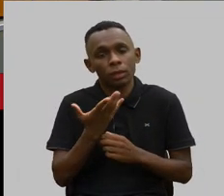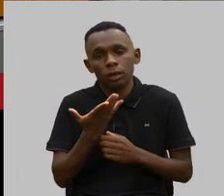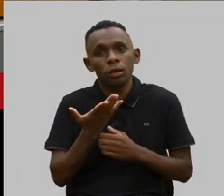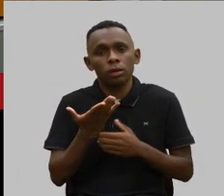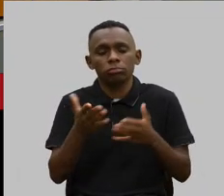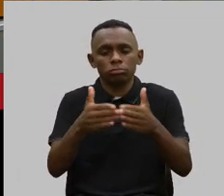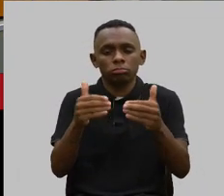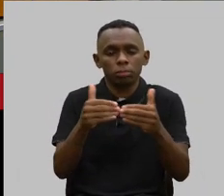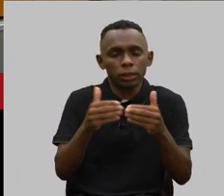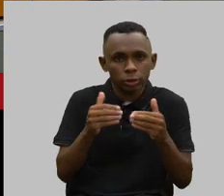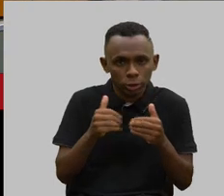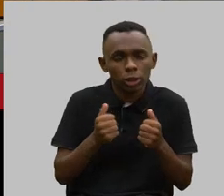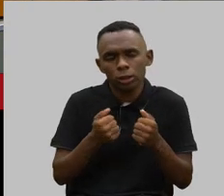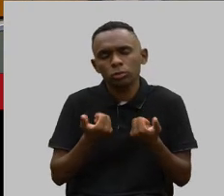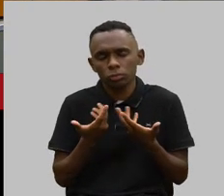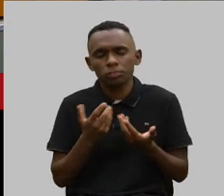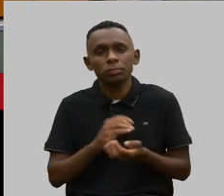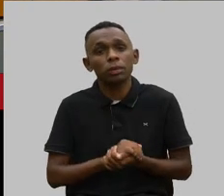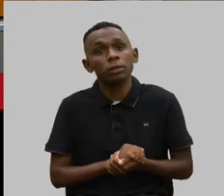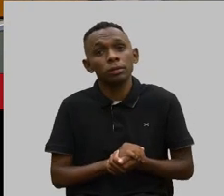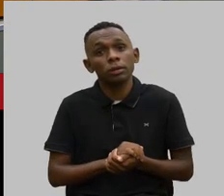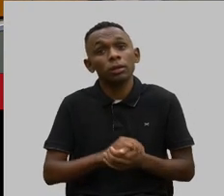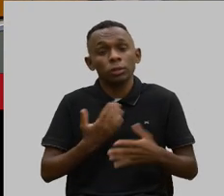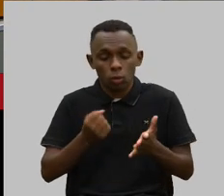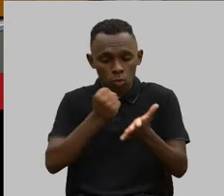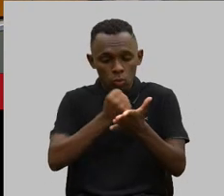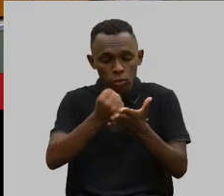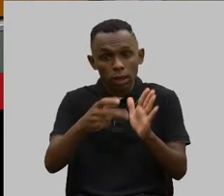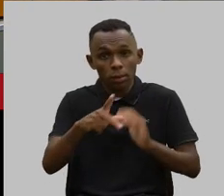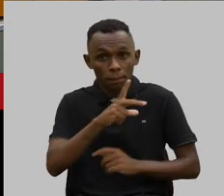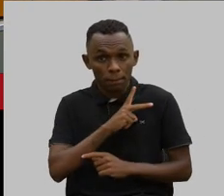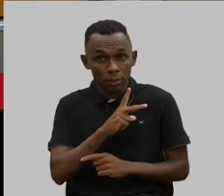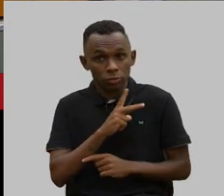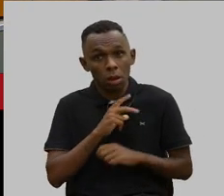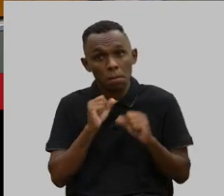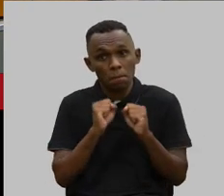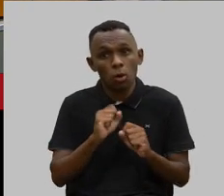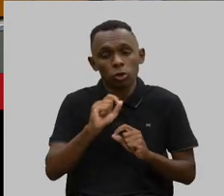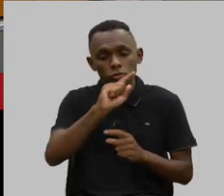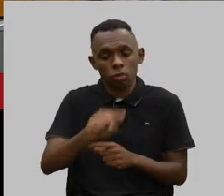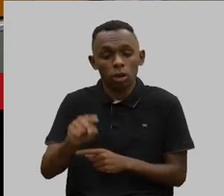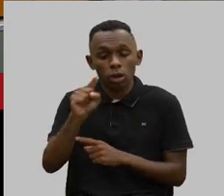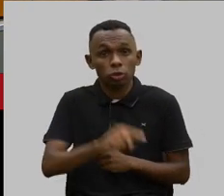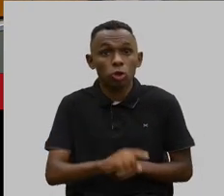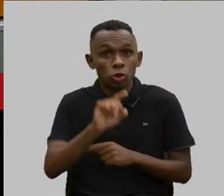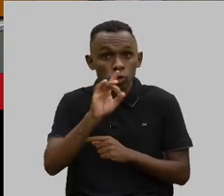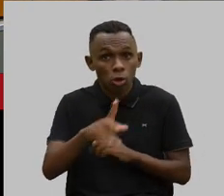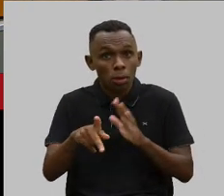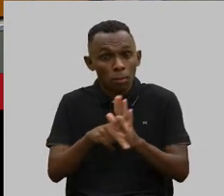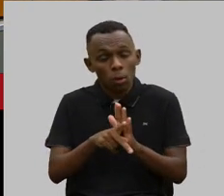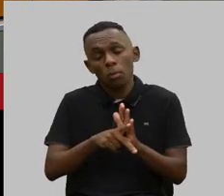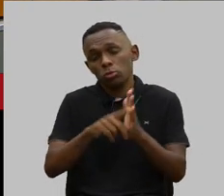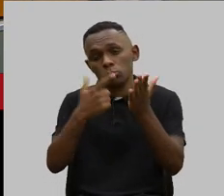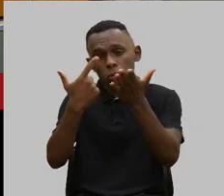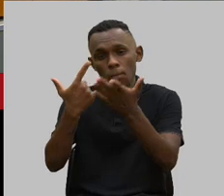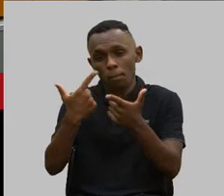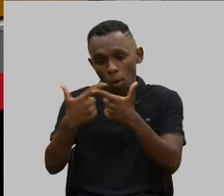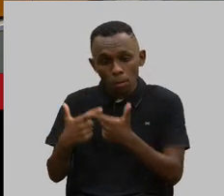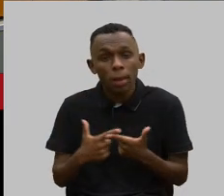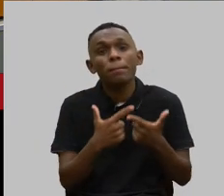notificação e tudo mais. Na verdade, os contratos individuais, eles podem ser cancelados somente fraude e inadimplência.